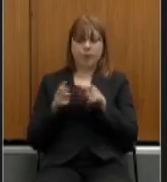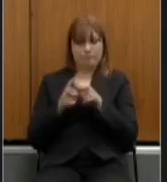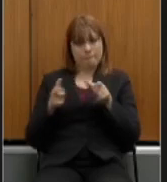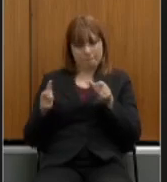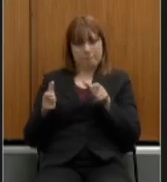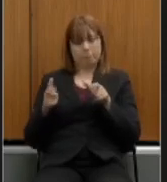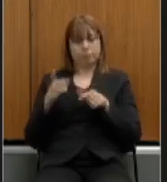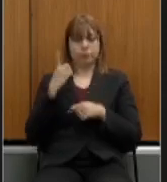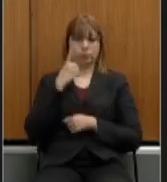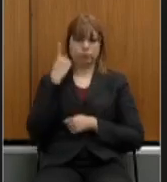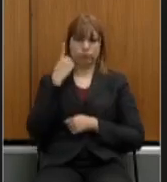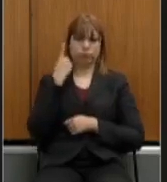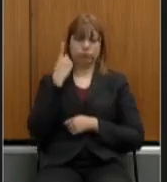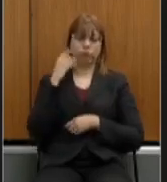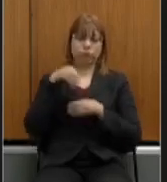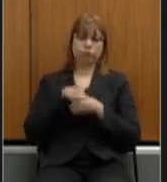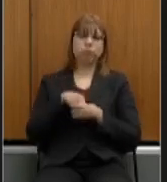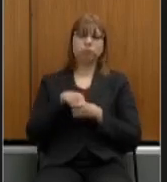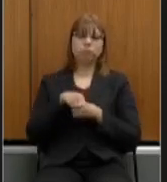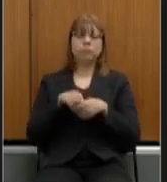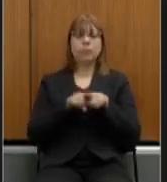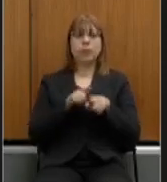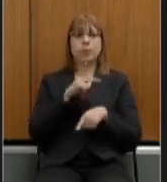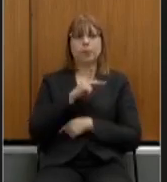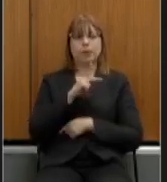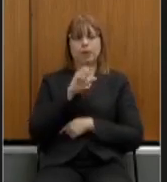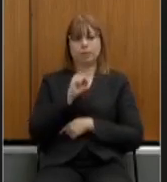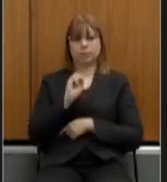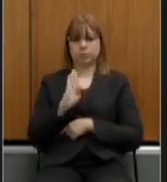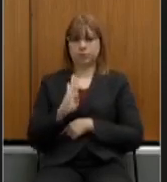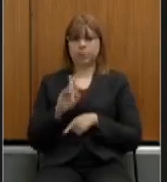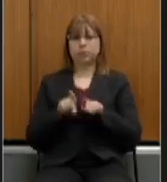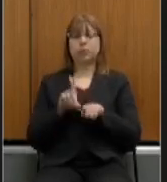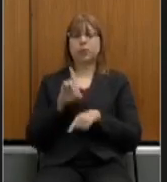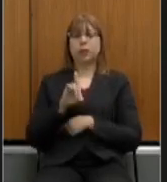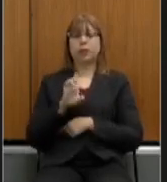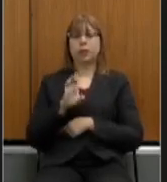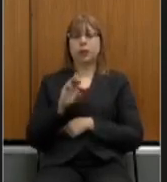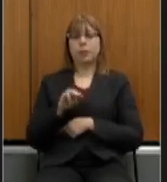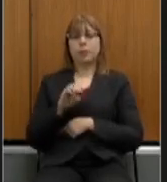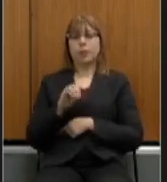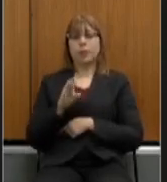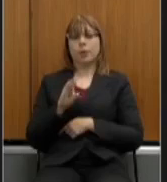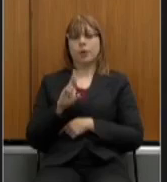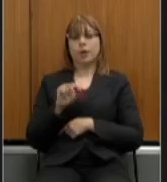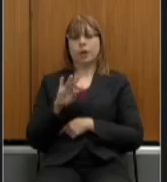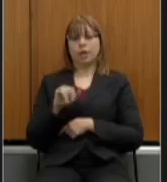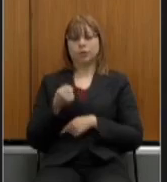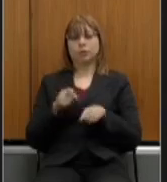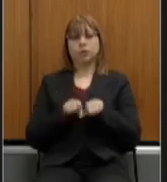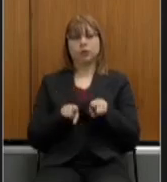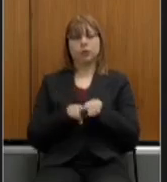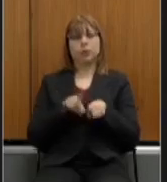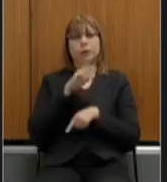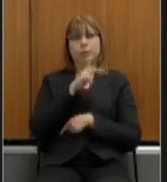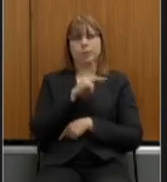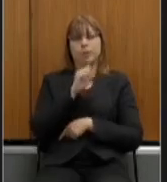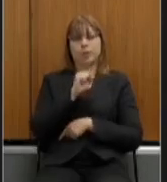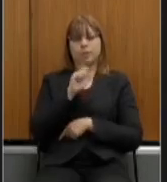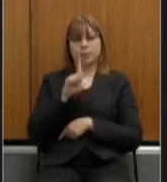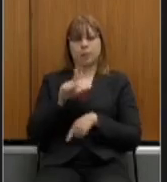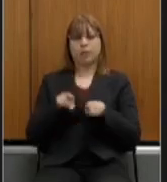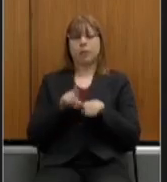Assembleia Legislativa o PSB o Democratas o PSL o Solidariedade